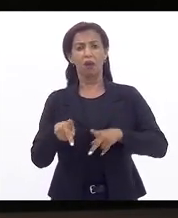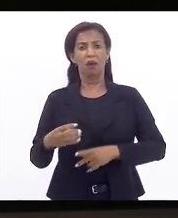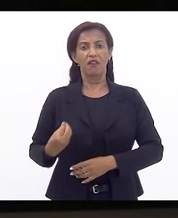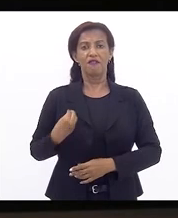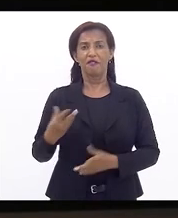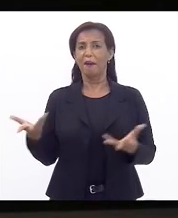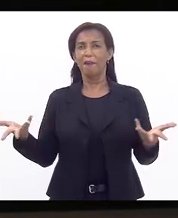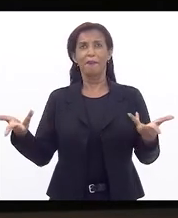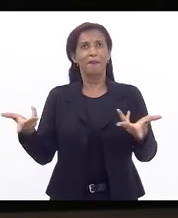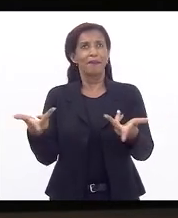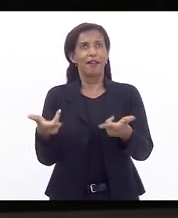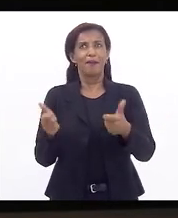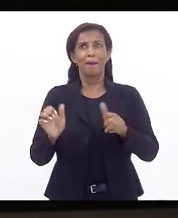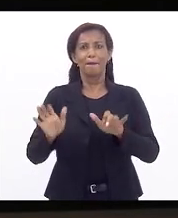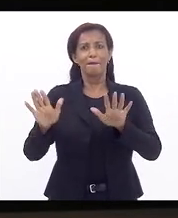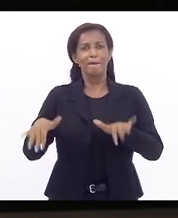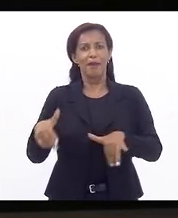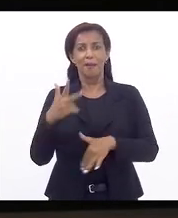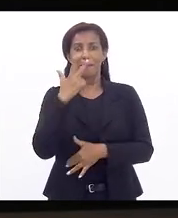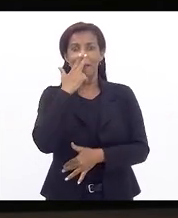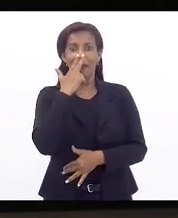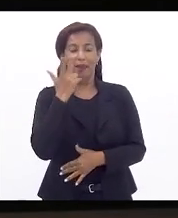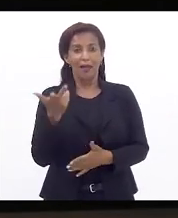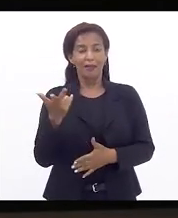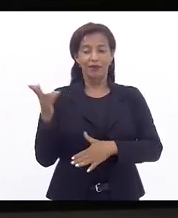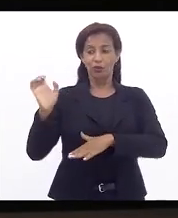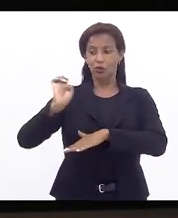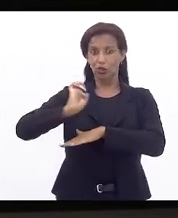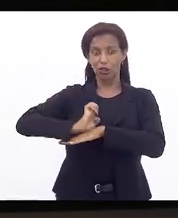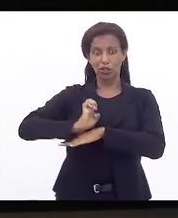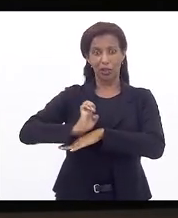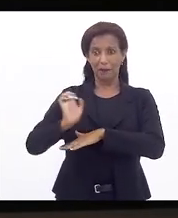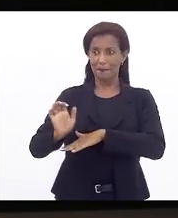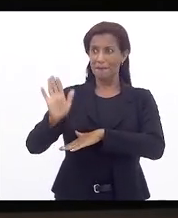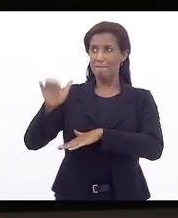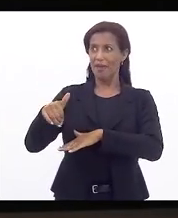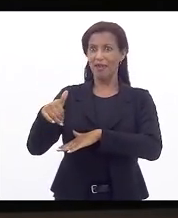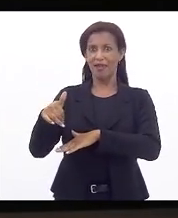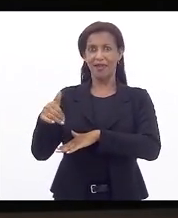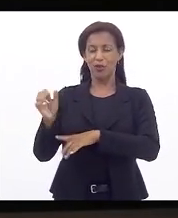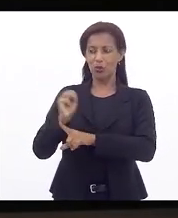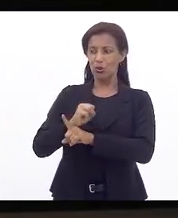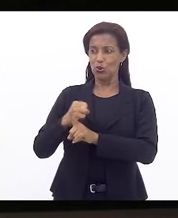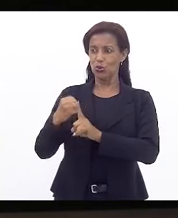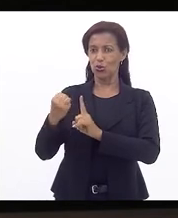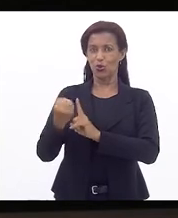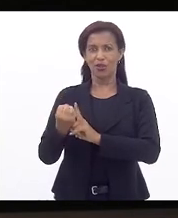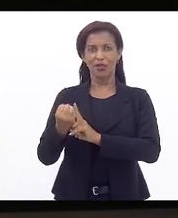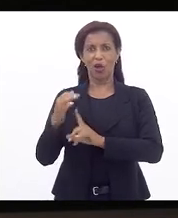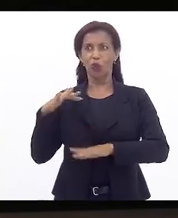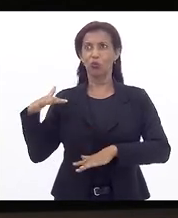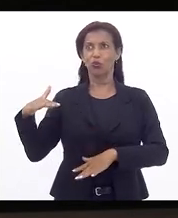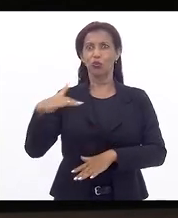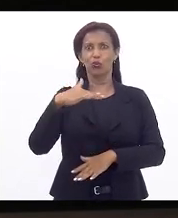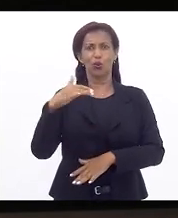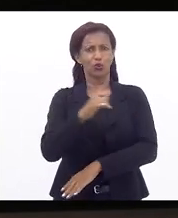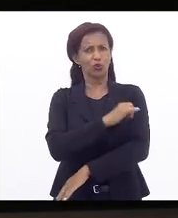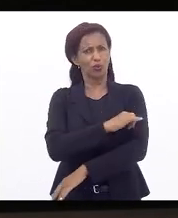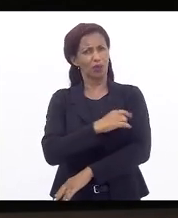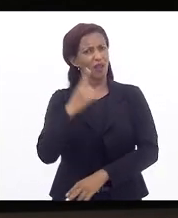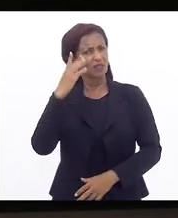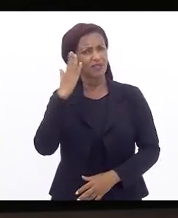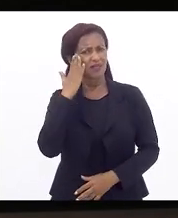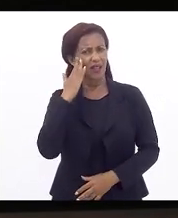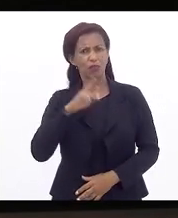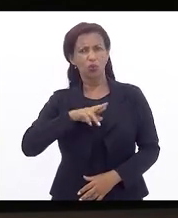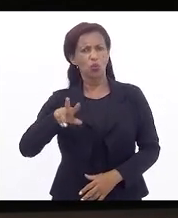maravilhosamente bem, parece que o Estado de bem-estar social existe no Estado do Rio de Janeiro e a gente sabe que isso não